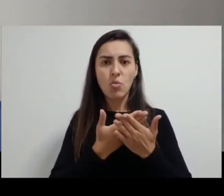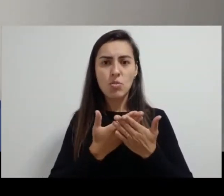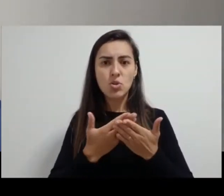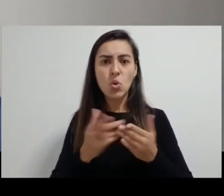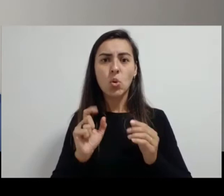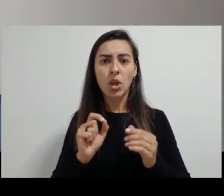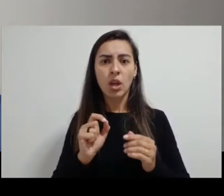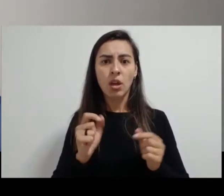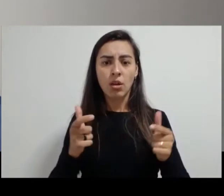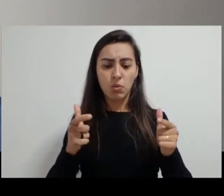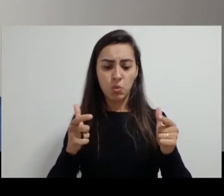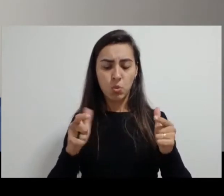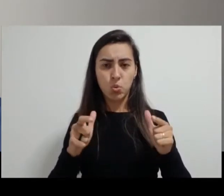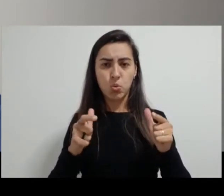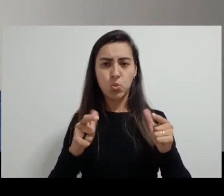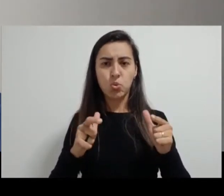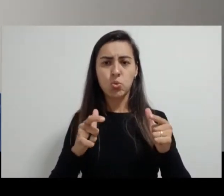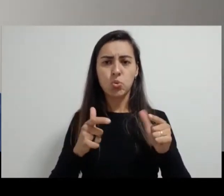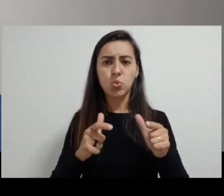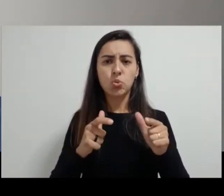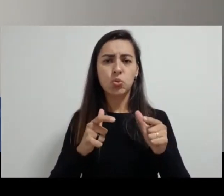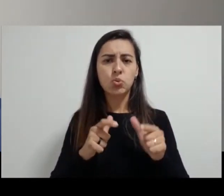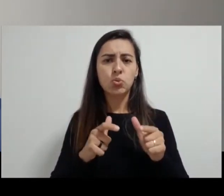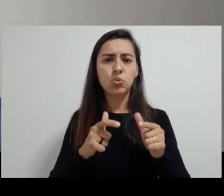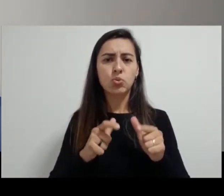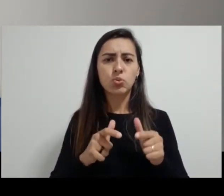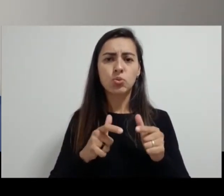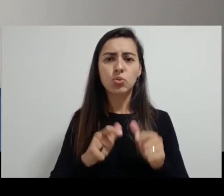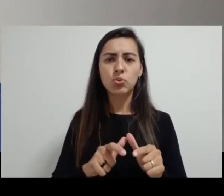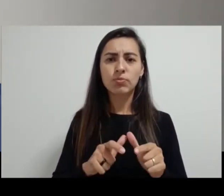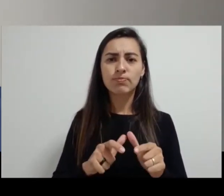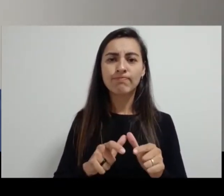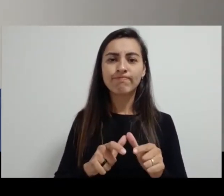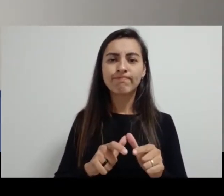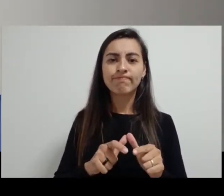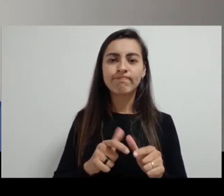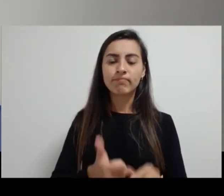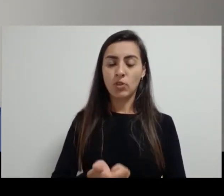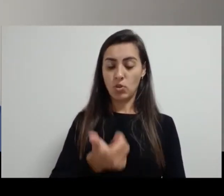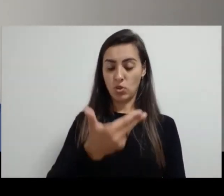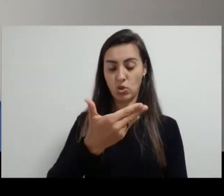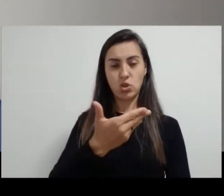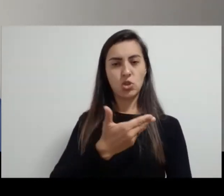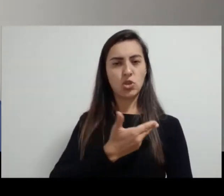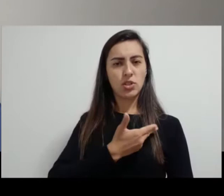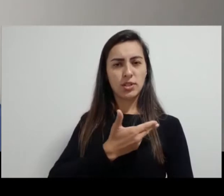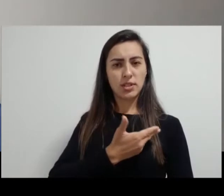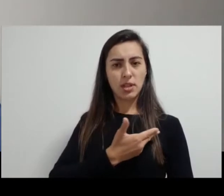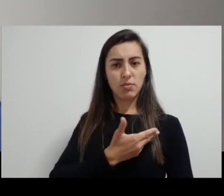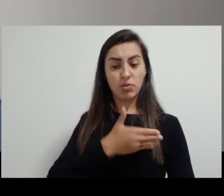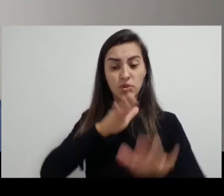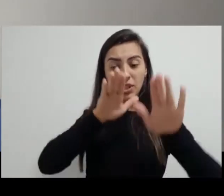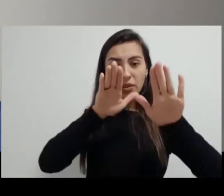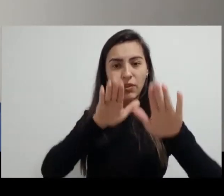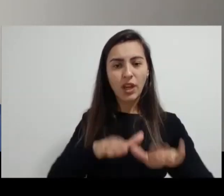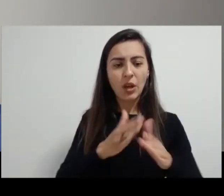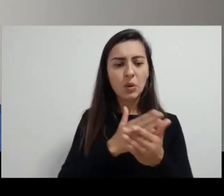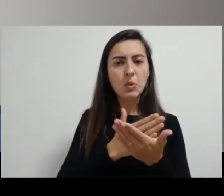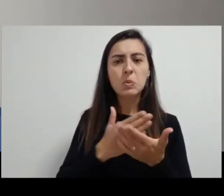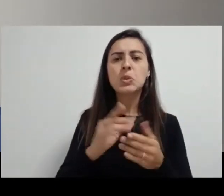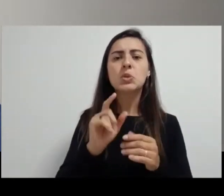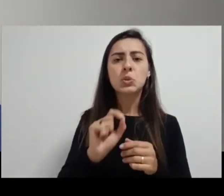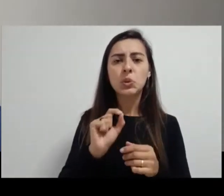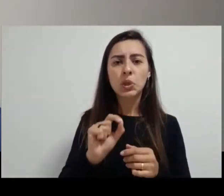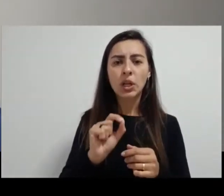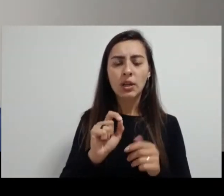apóstolos, a perder os seus primeiros seguidores, os discípulos que aqui ficaram, os cristãos, começaram